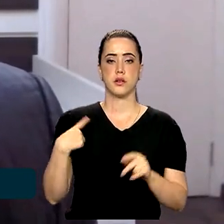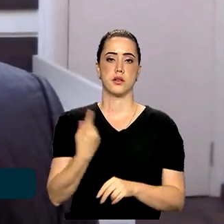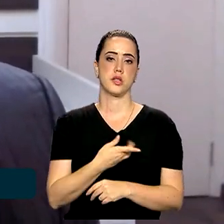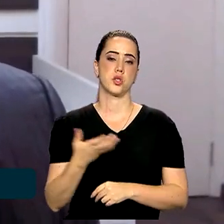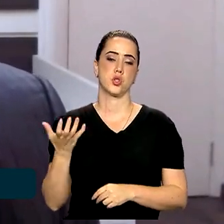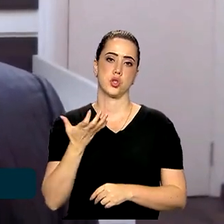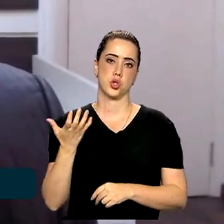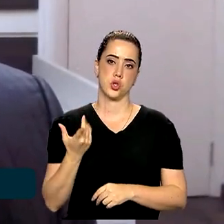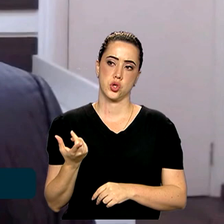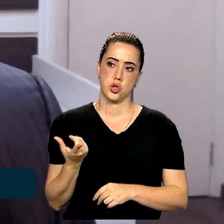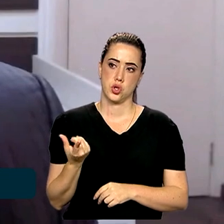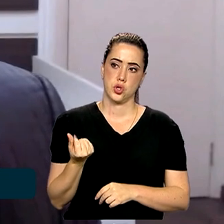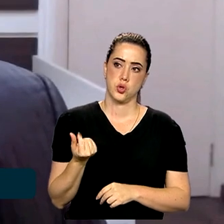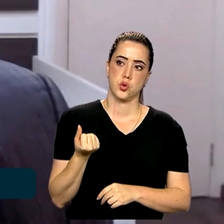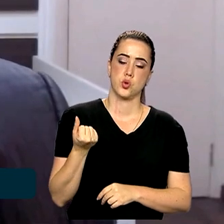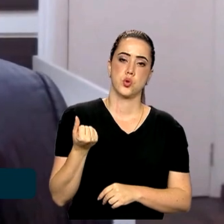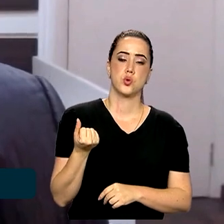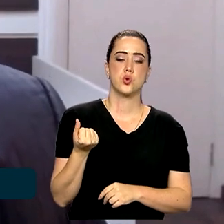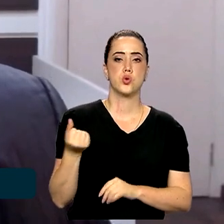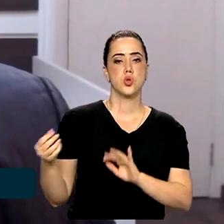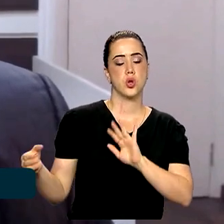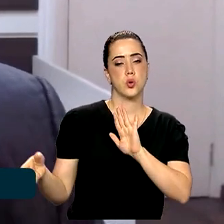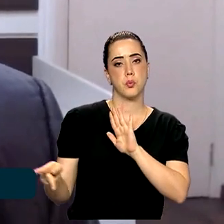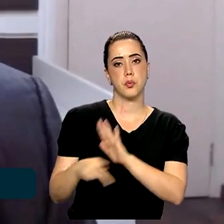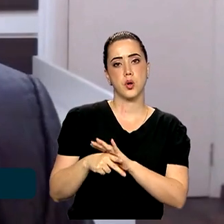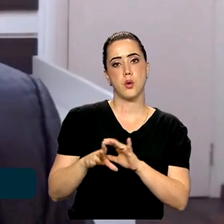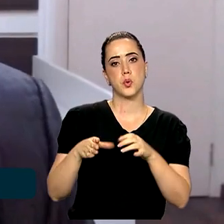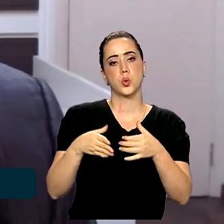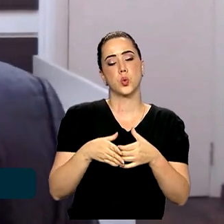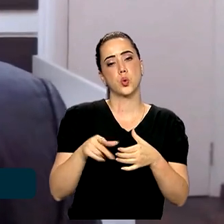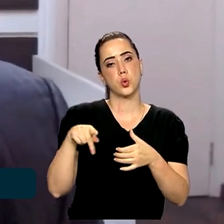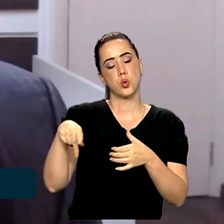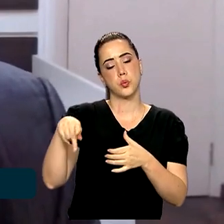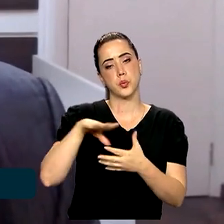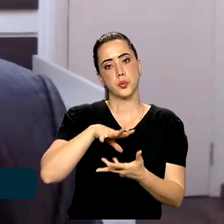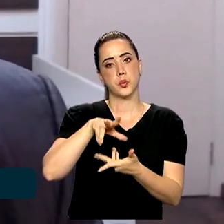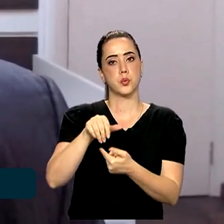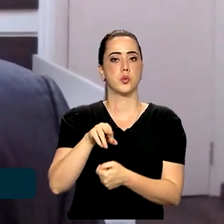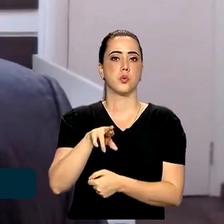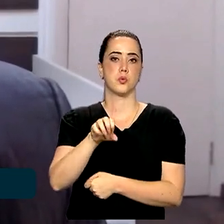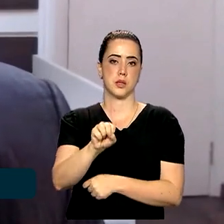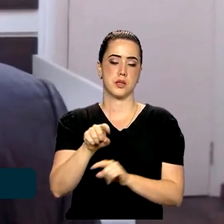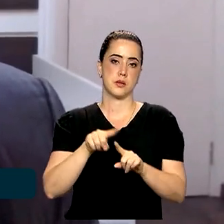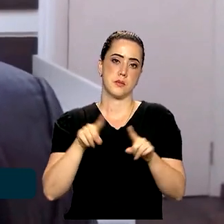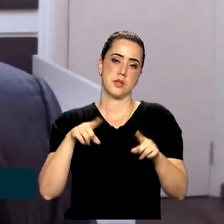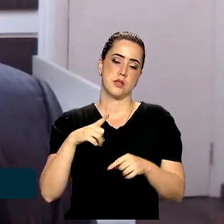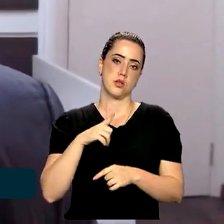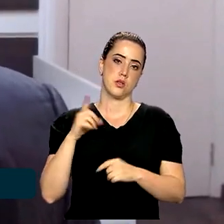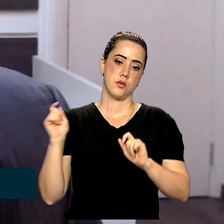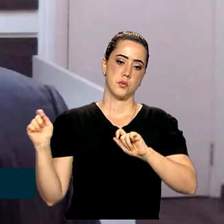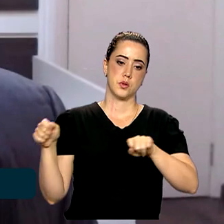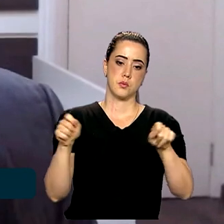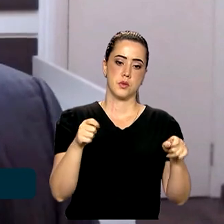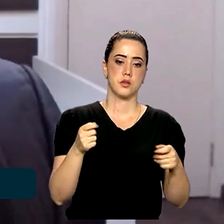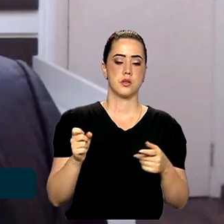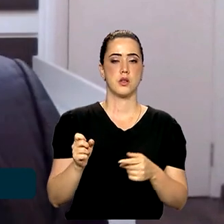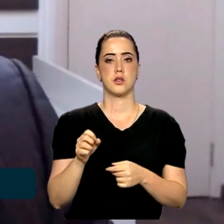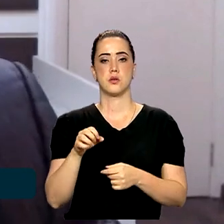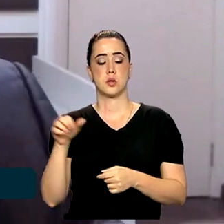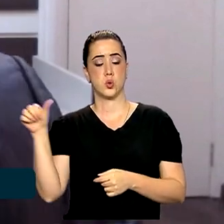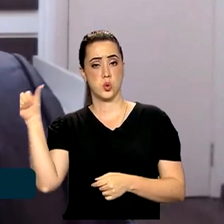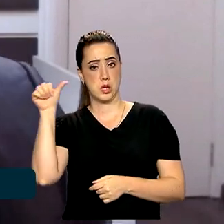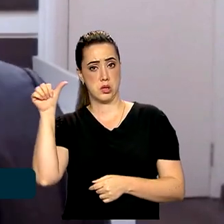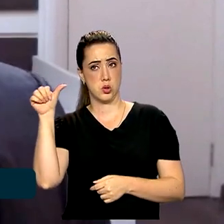nova moeda, uma moeda do sul global para o mundo, ok. Mas se eu tiver uma aproximação do Irã, se eu tiver uma